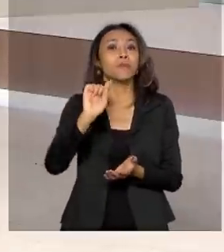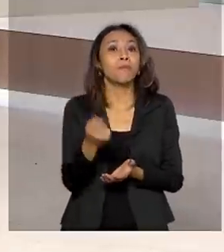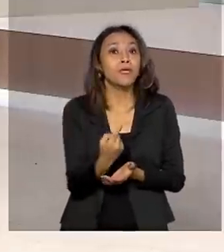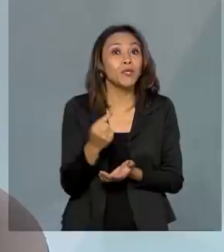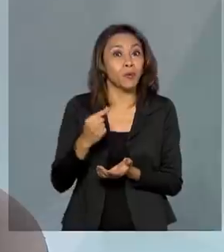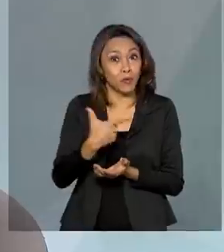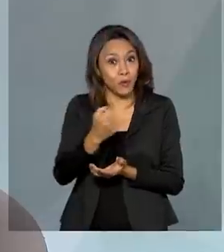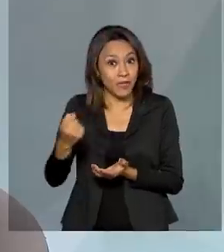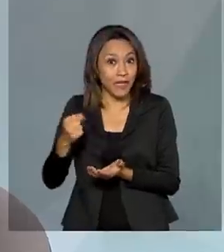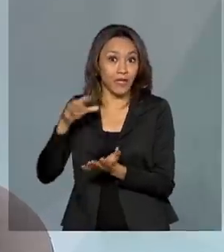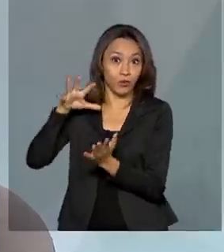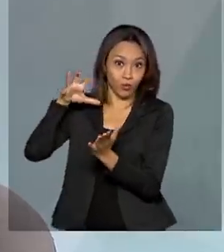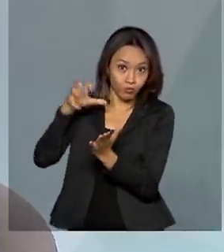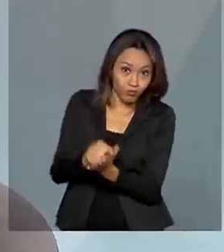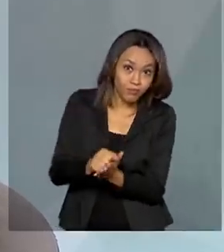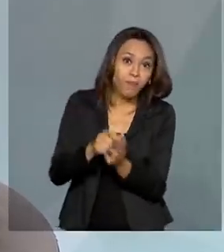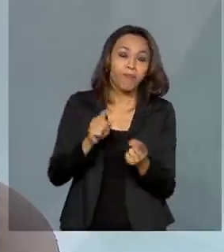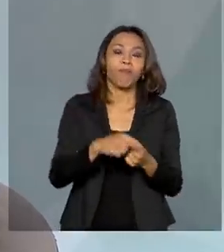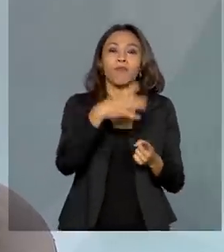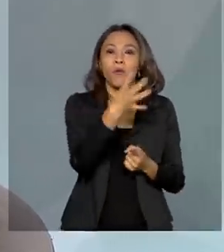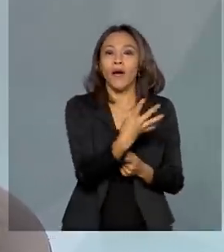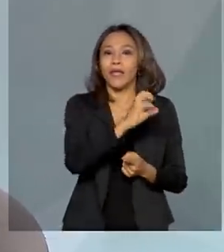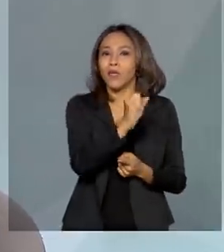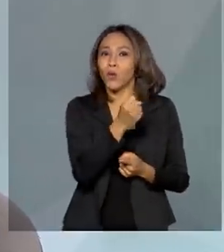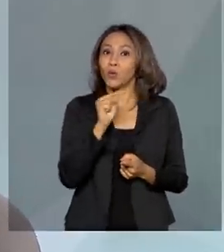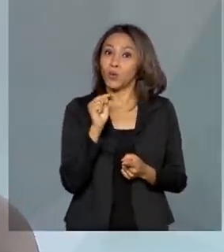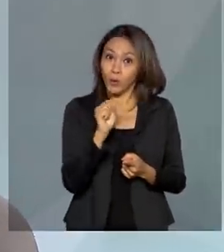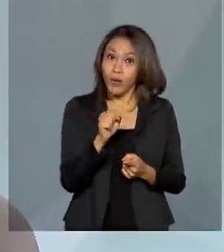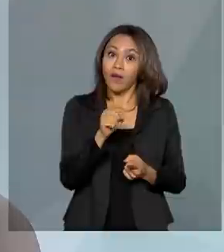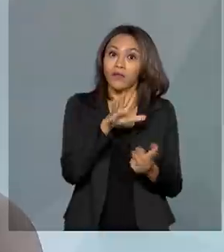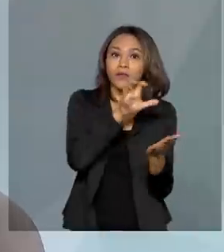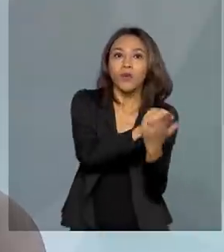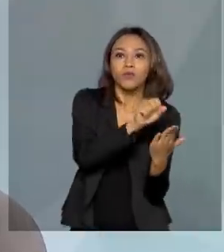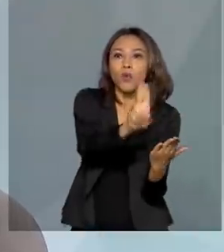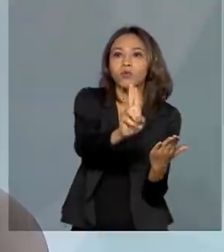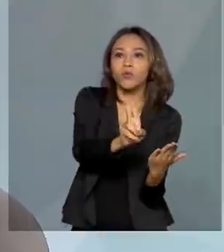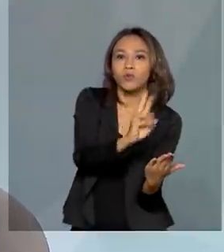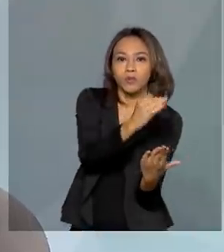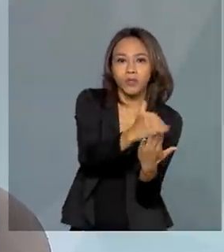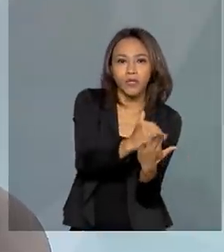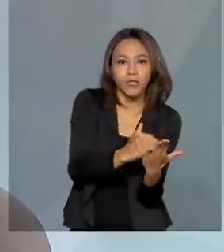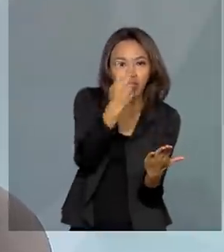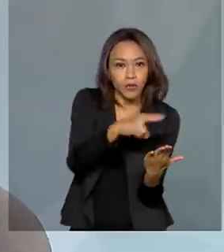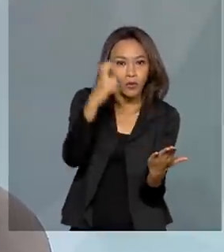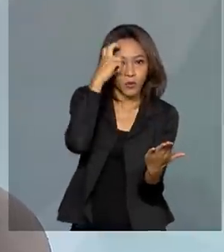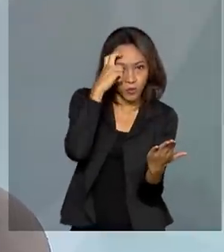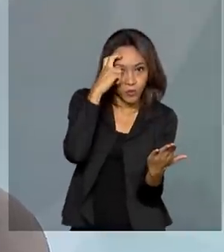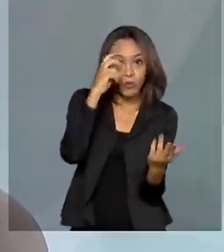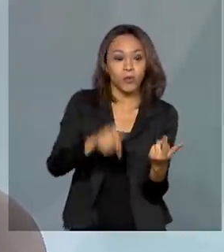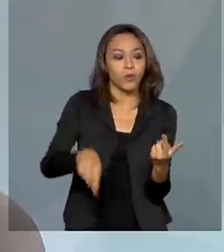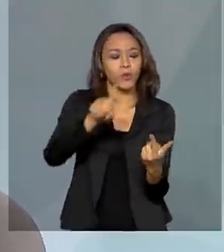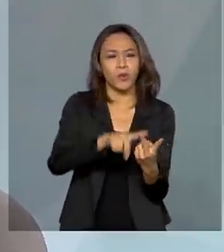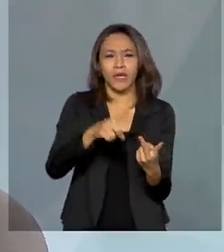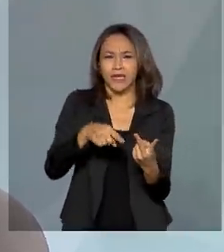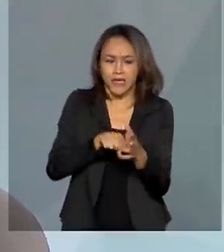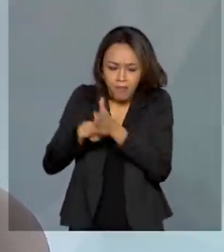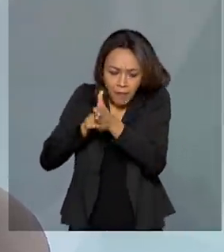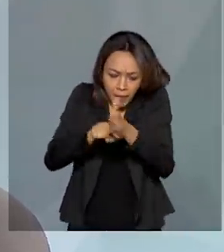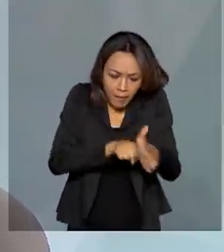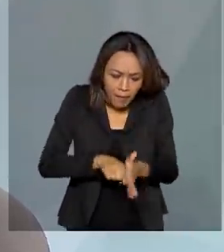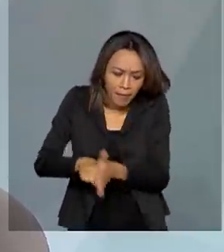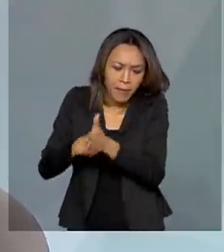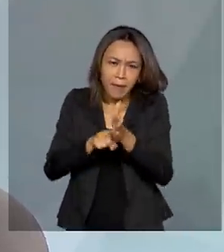tombados, 48 bens e materiais registrados, mais de 25 mil sítios arqueológicos